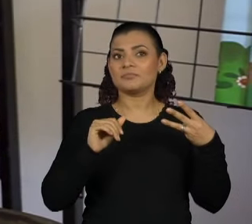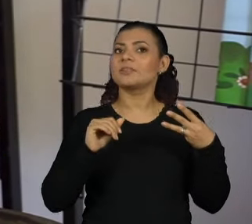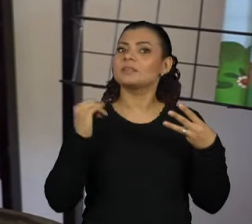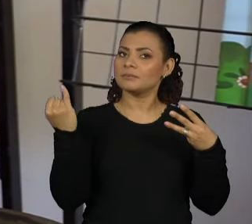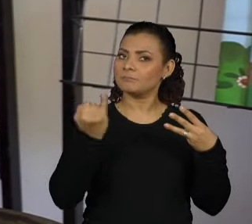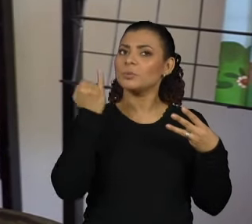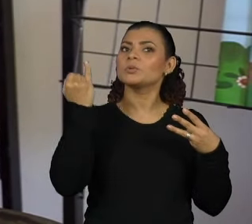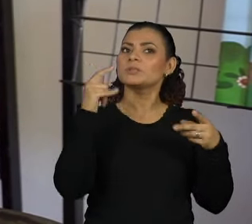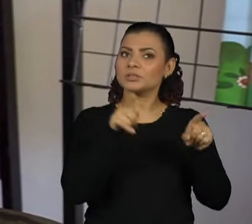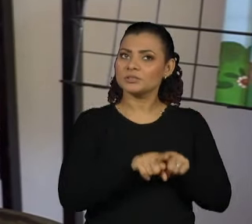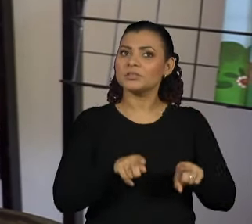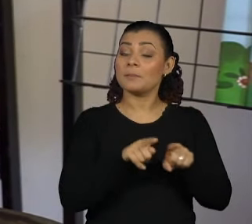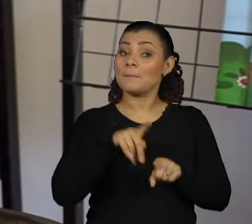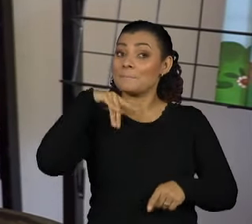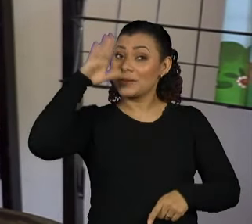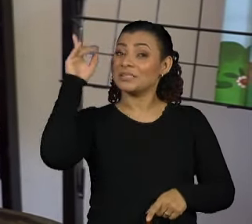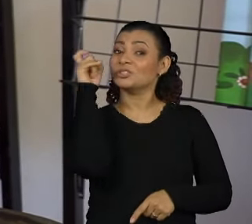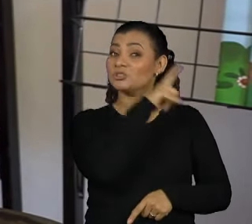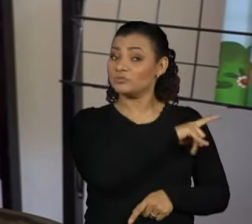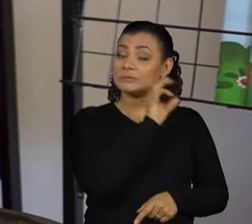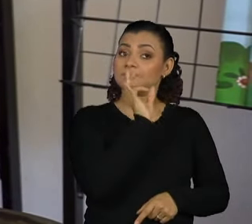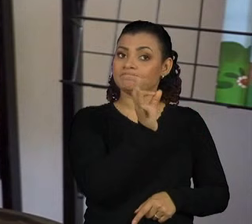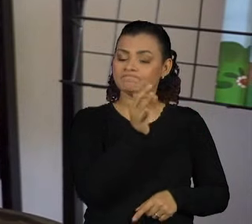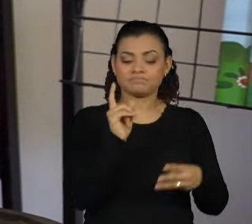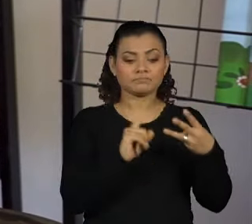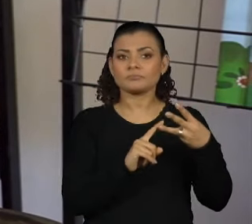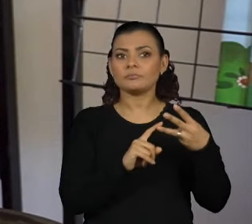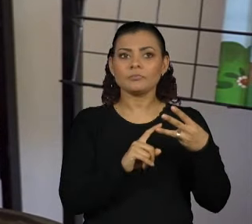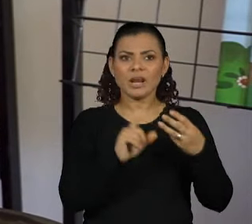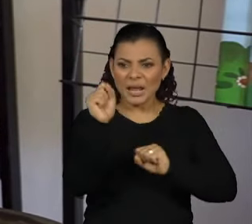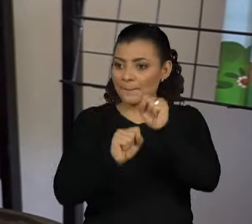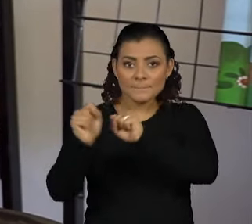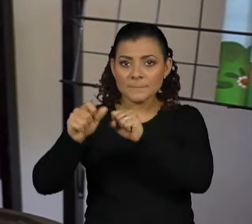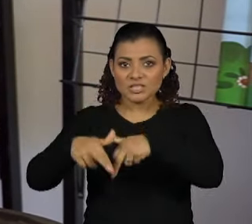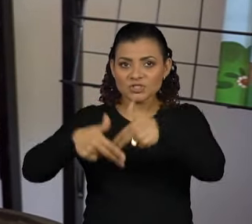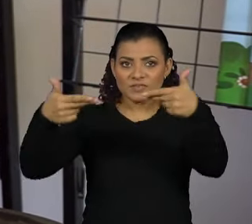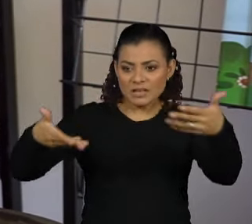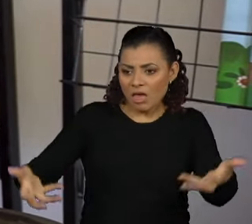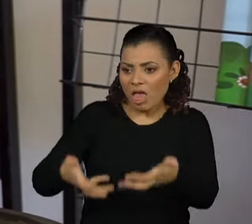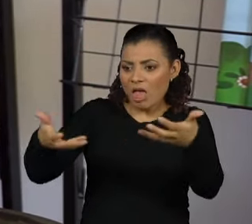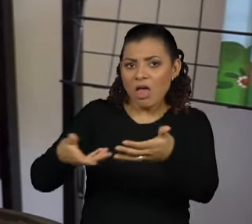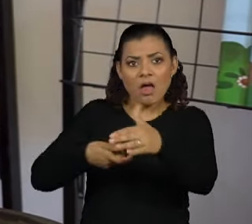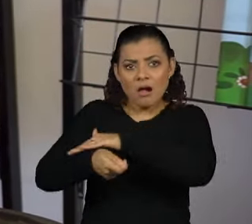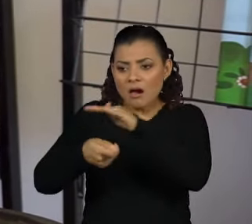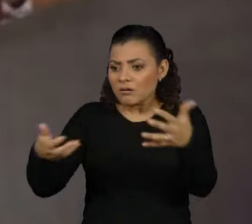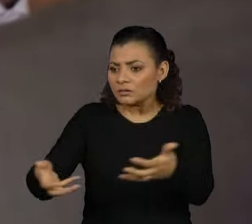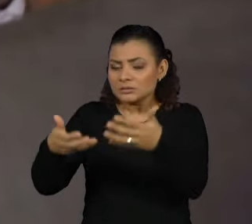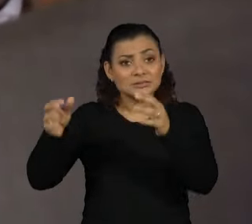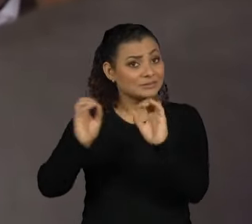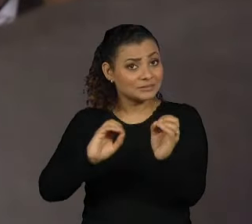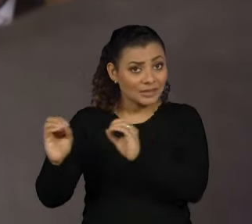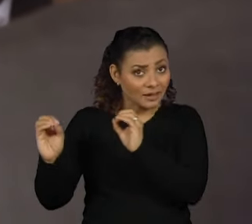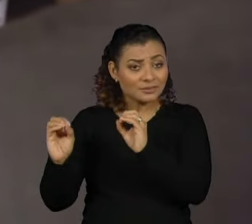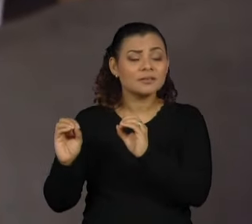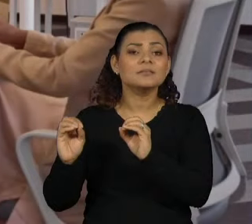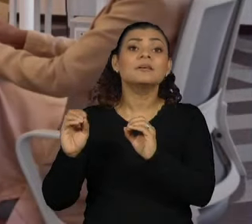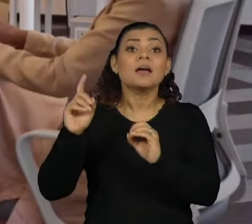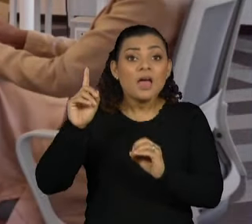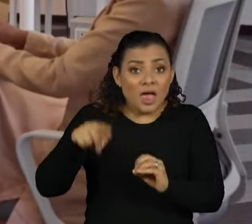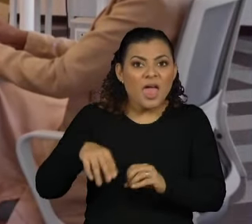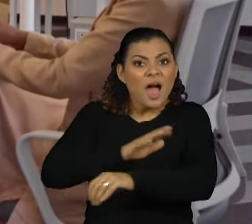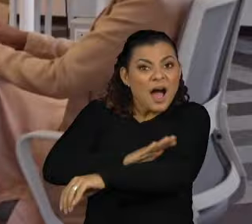crucial, o mais difícil, é que a empresa que não investiu em diversidade, e quando ela é colocada no mercado como uma empresa